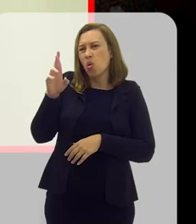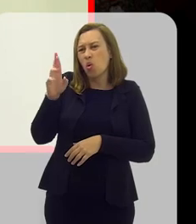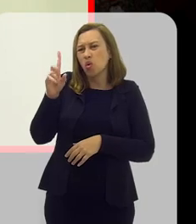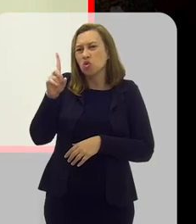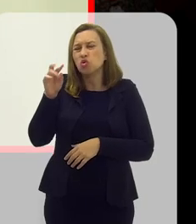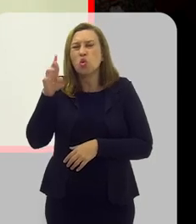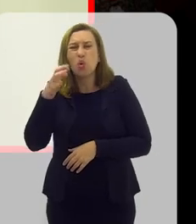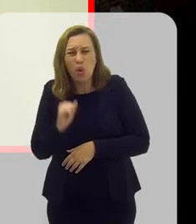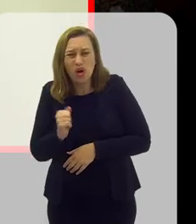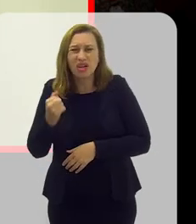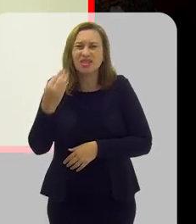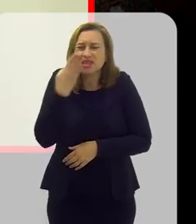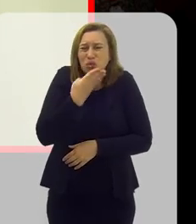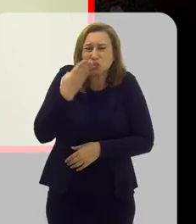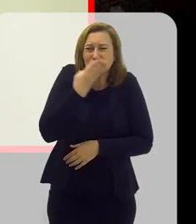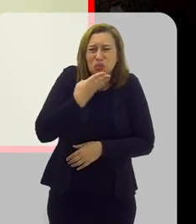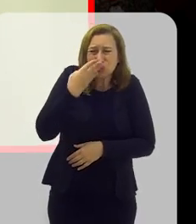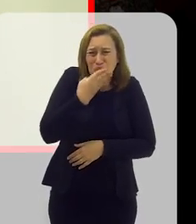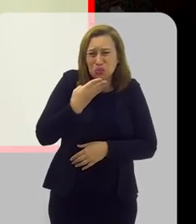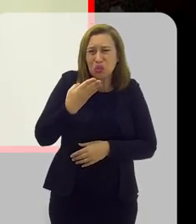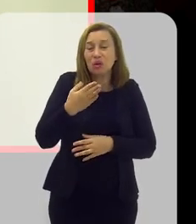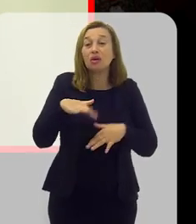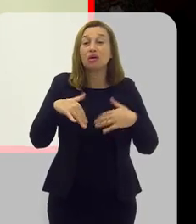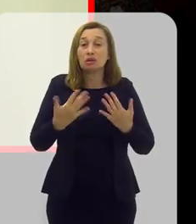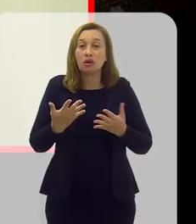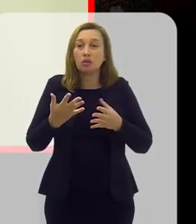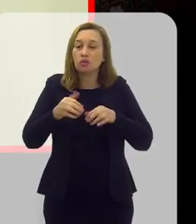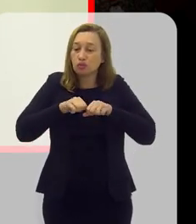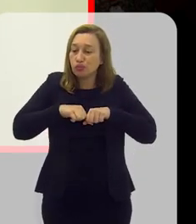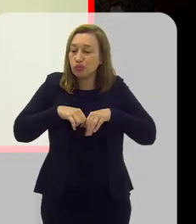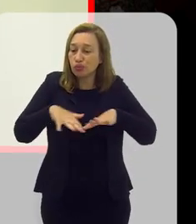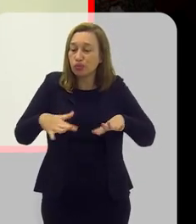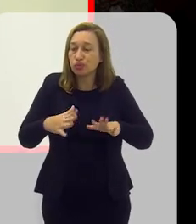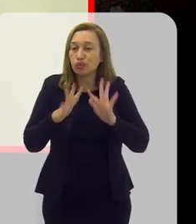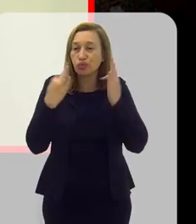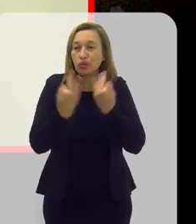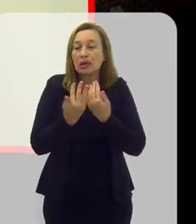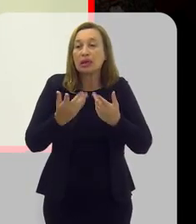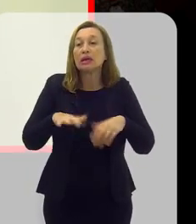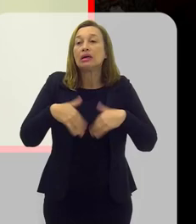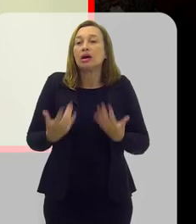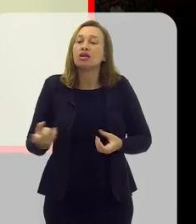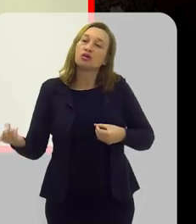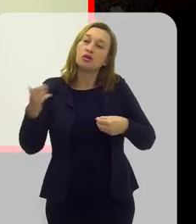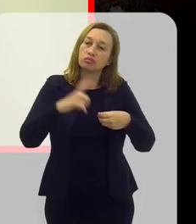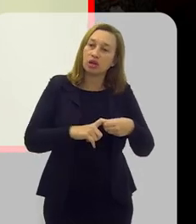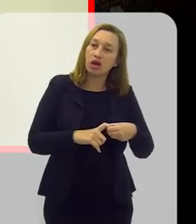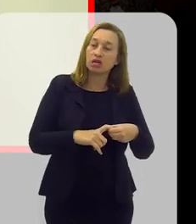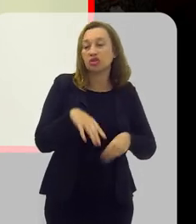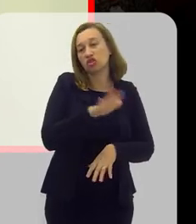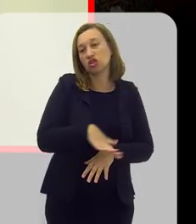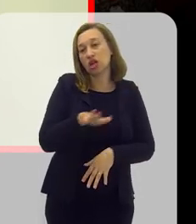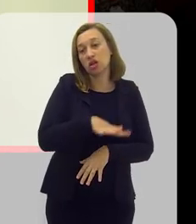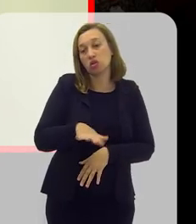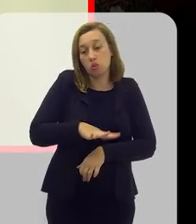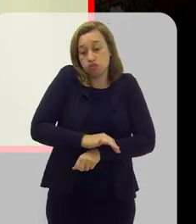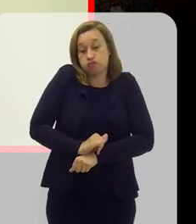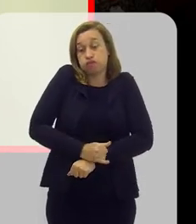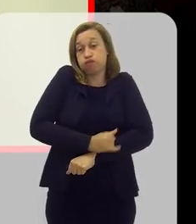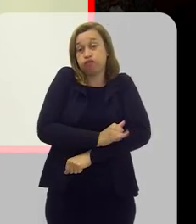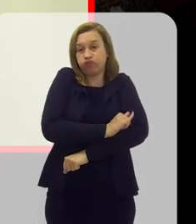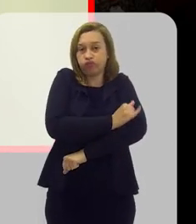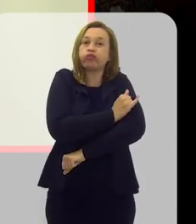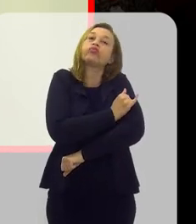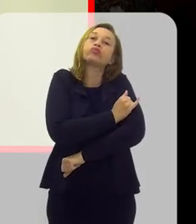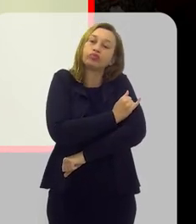hiperglicítica, com muito açúcar, isso tomou conta das famílias e as crianças realmente voltaram num excesso de peso